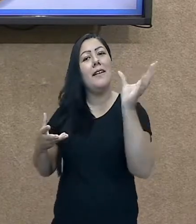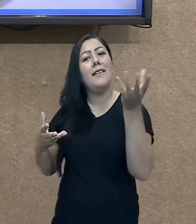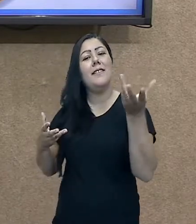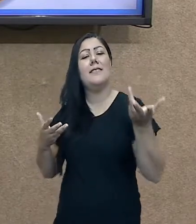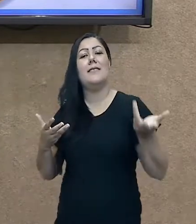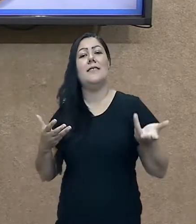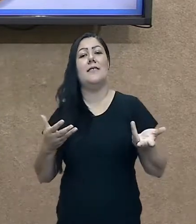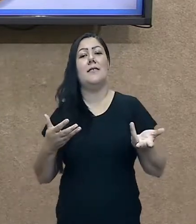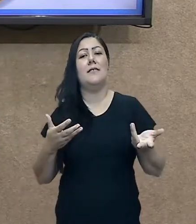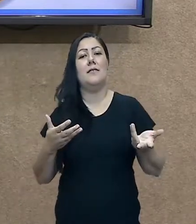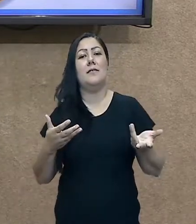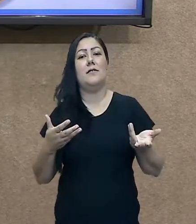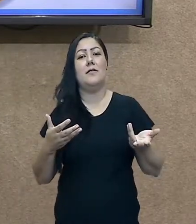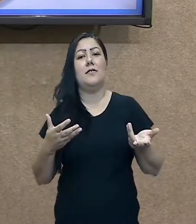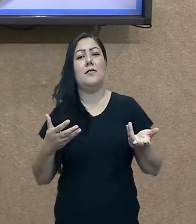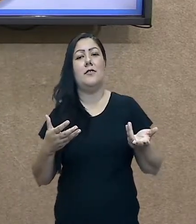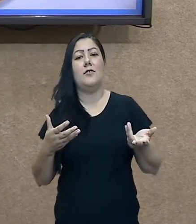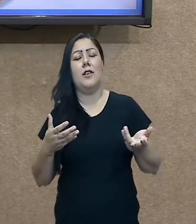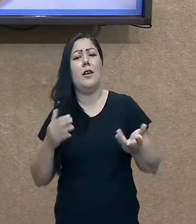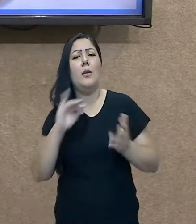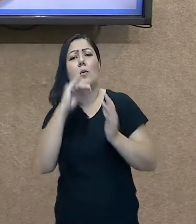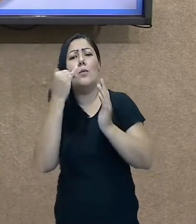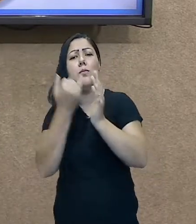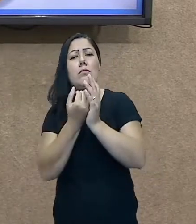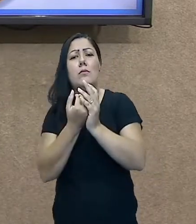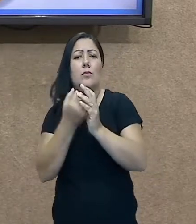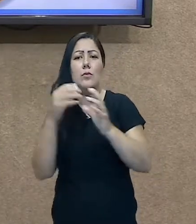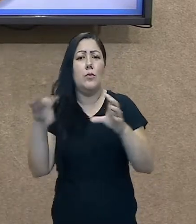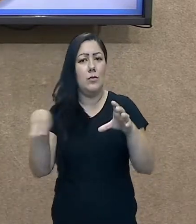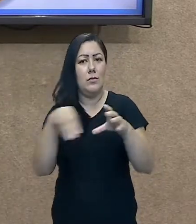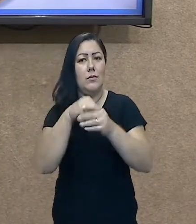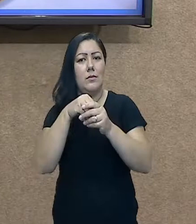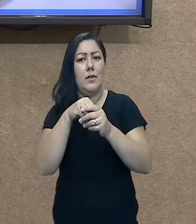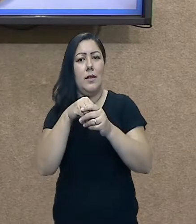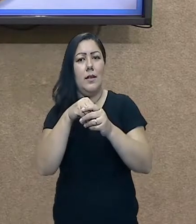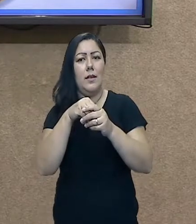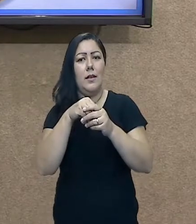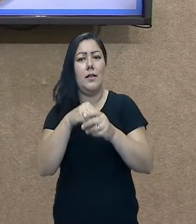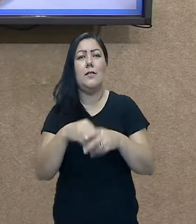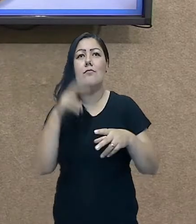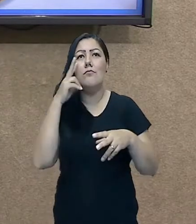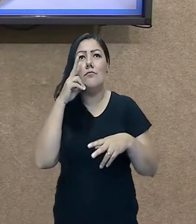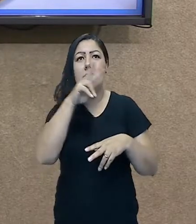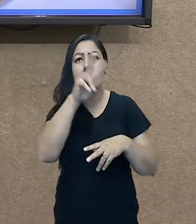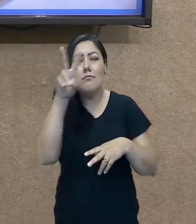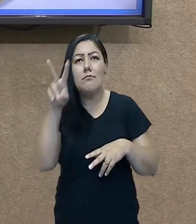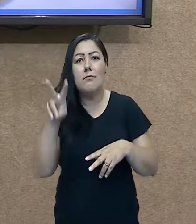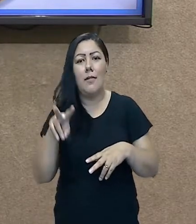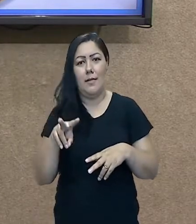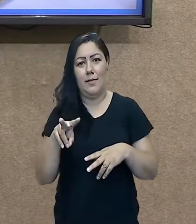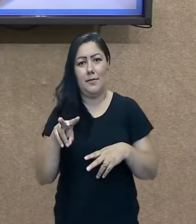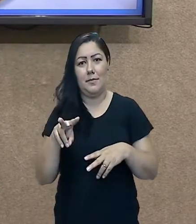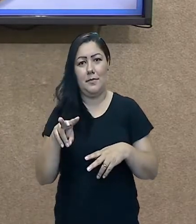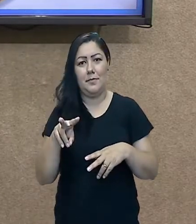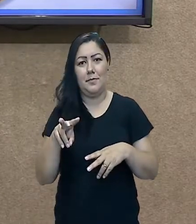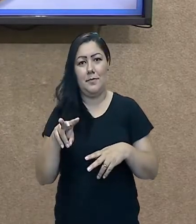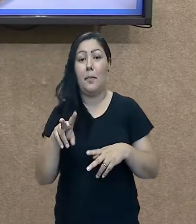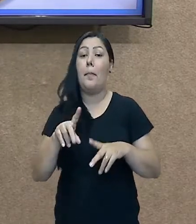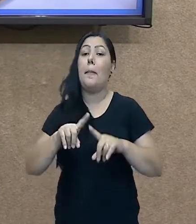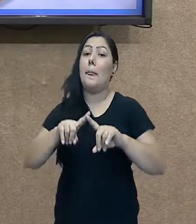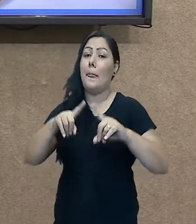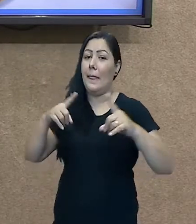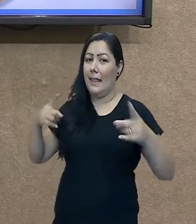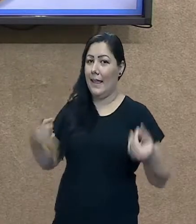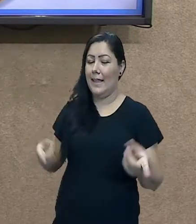Por quê? Porque a paisagem ela é formada por aquilo que nós vemos, mas também por